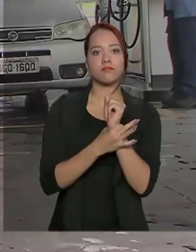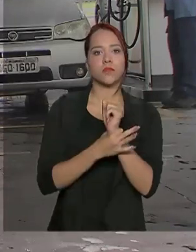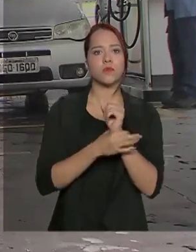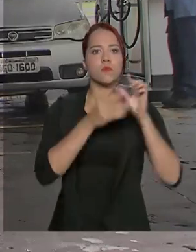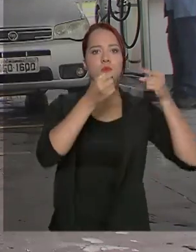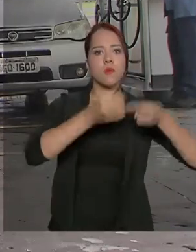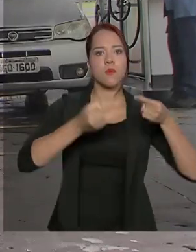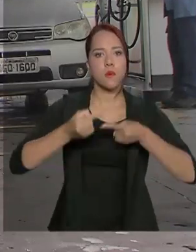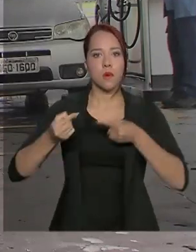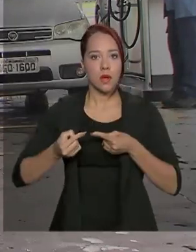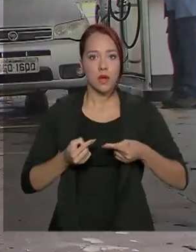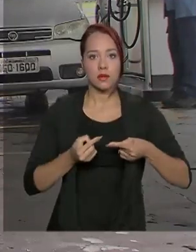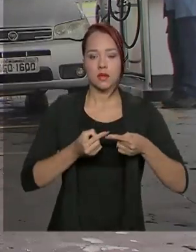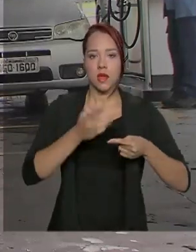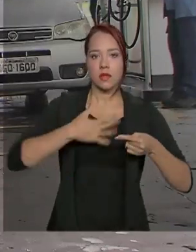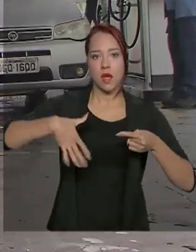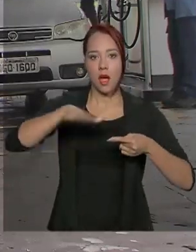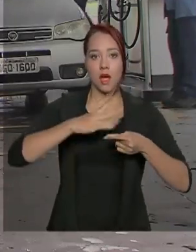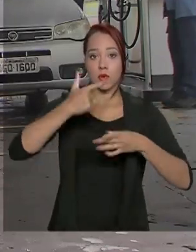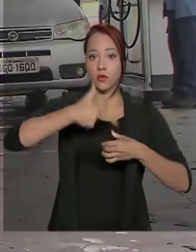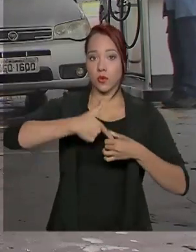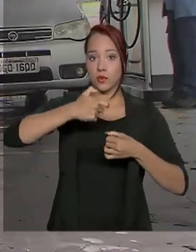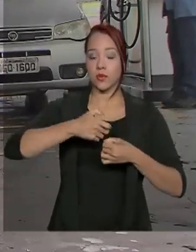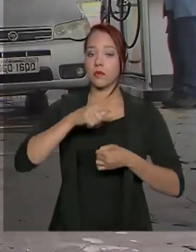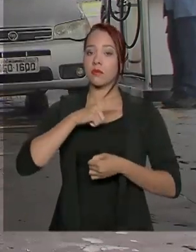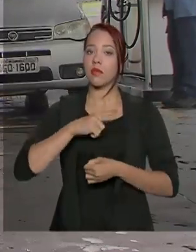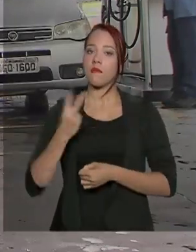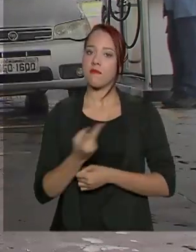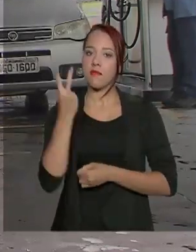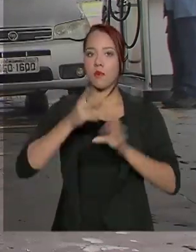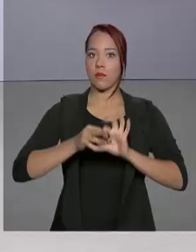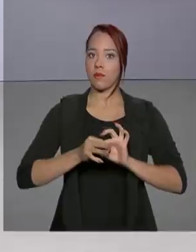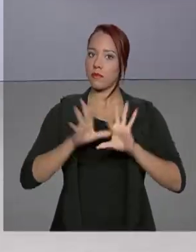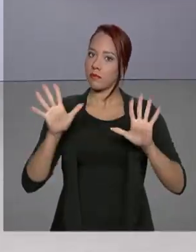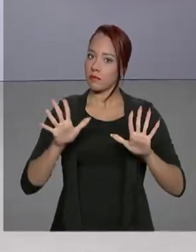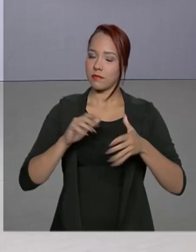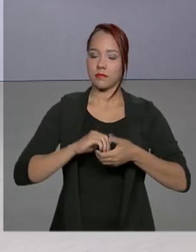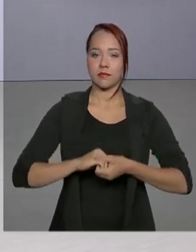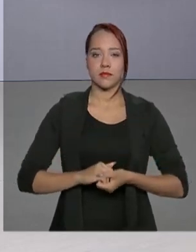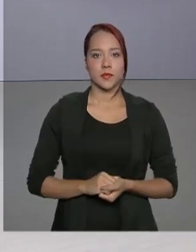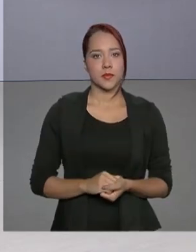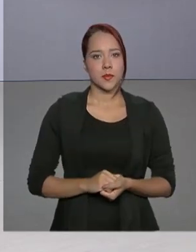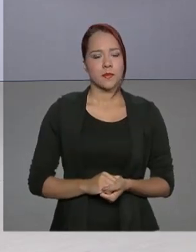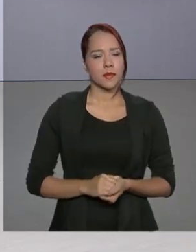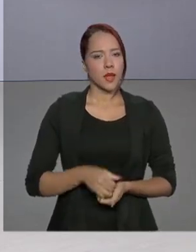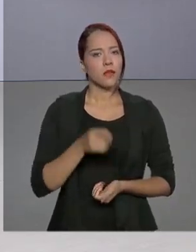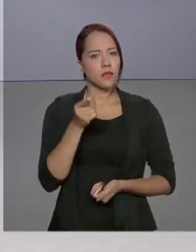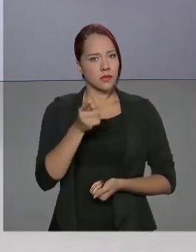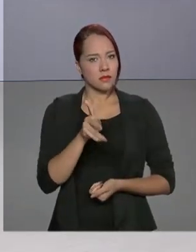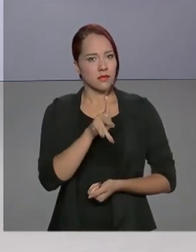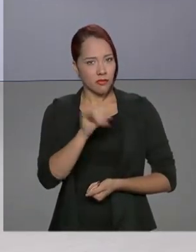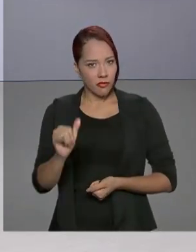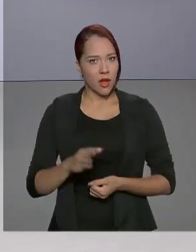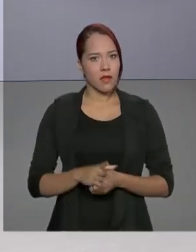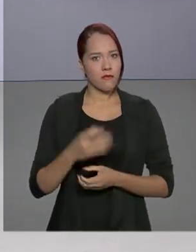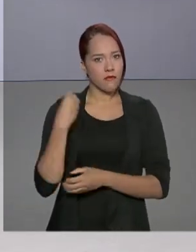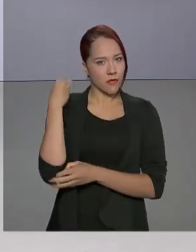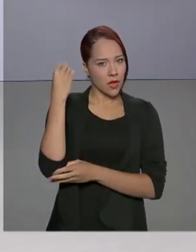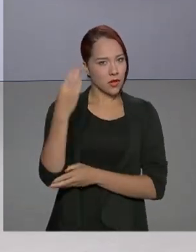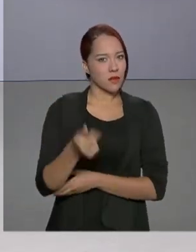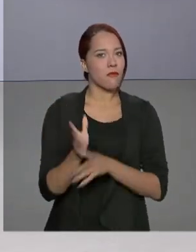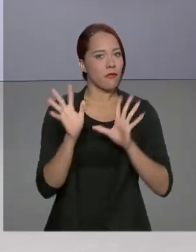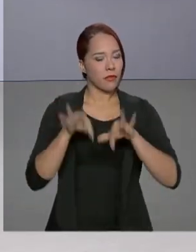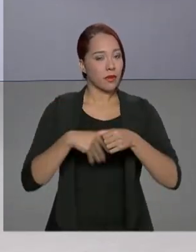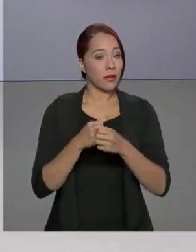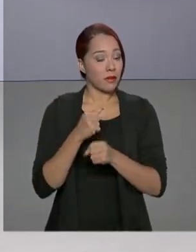concorrência no mercado de combustíveis, que tem os preços livres. E você, vai pegar a estrada nesse fim de ano?